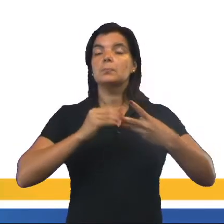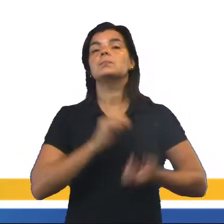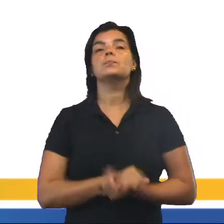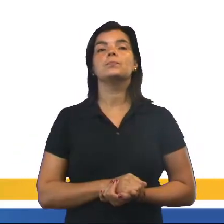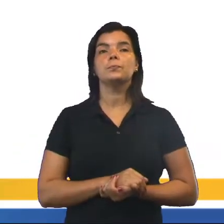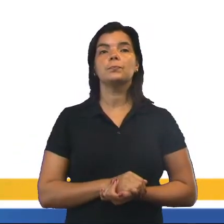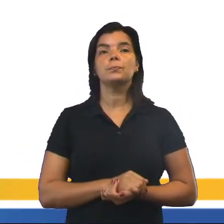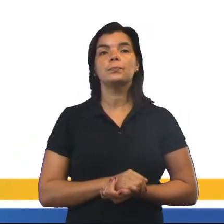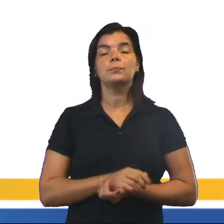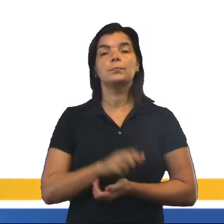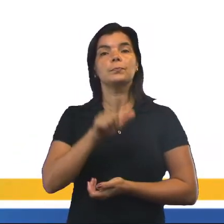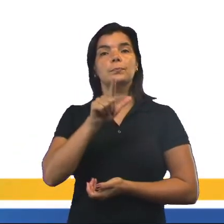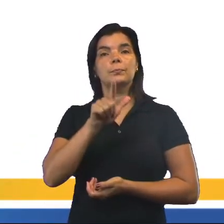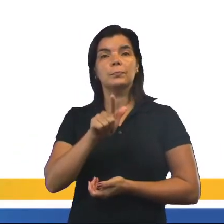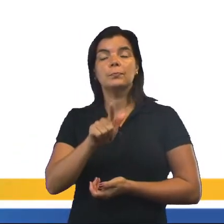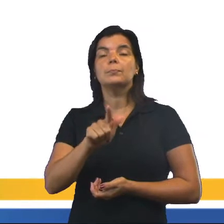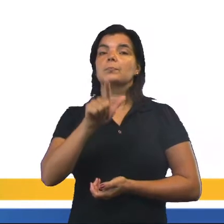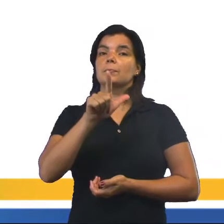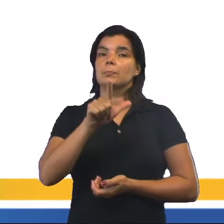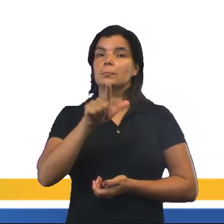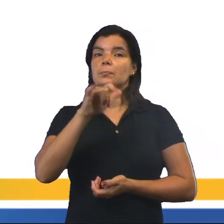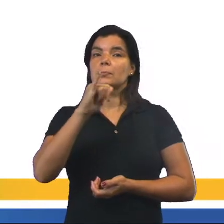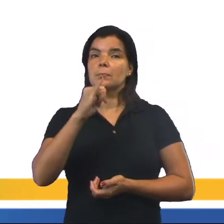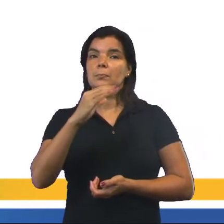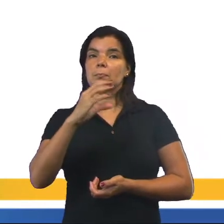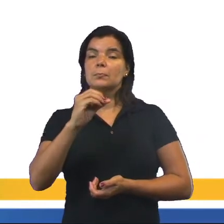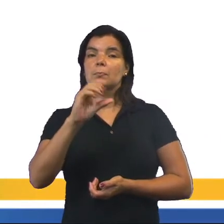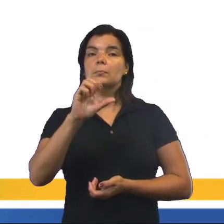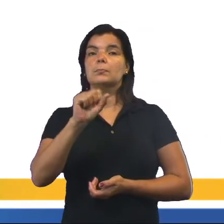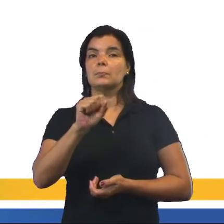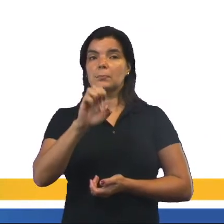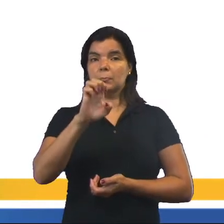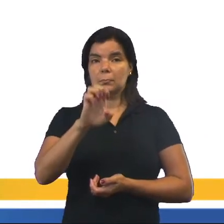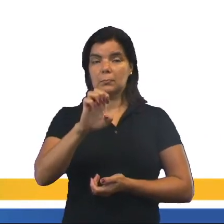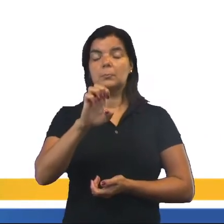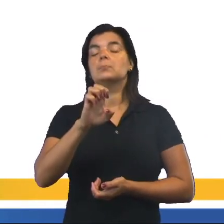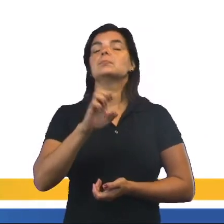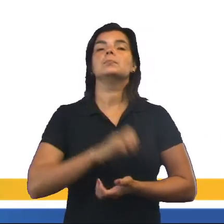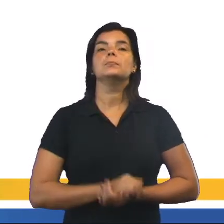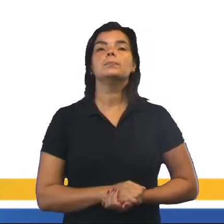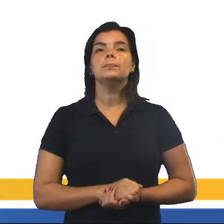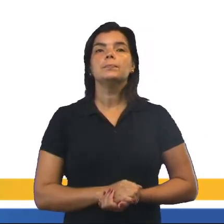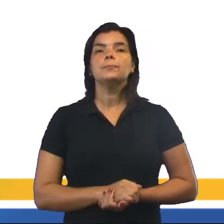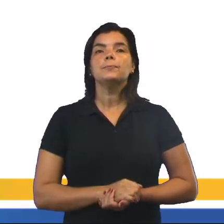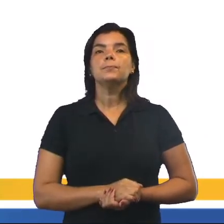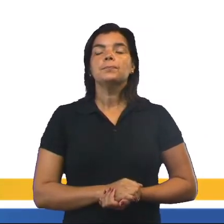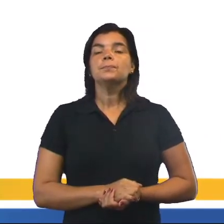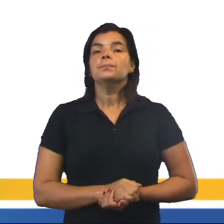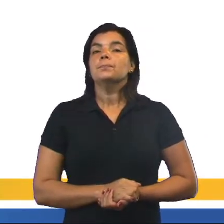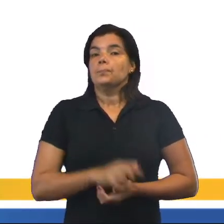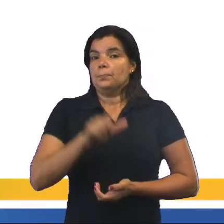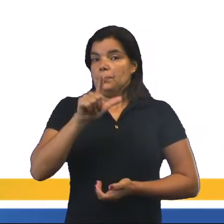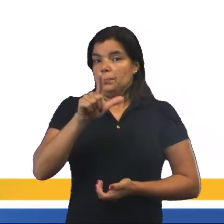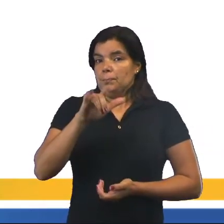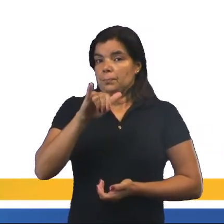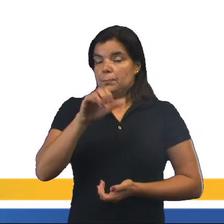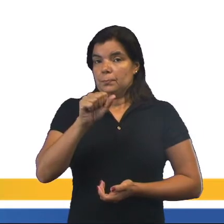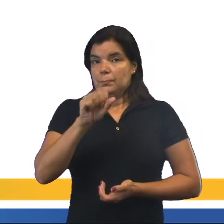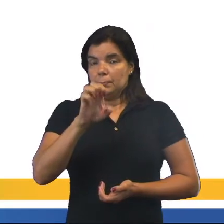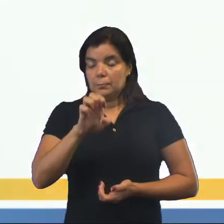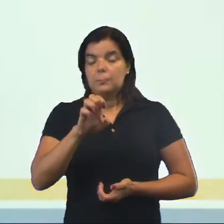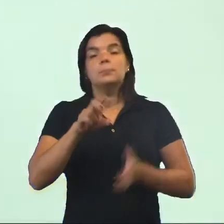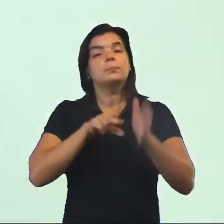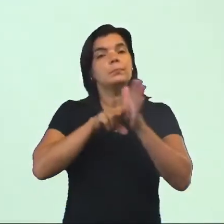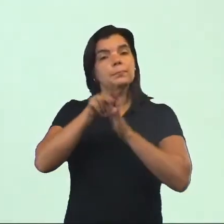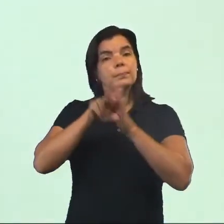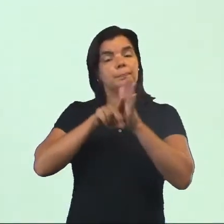a glicólise. Vamos atentar para esse nome, glicólise. Esse lise, ao final da palavra, na